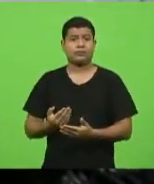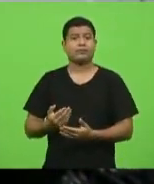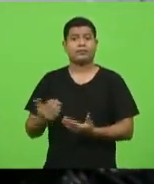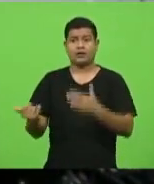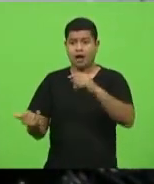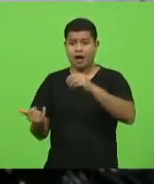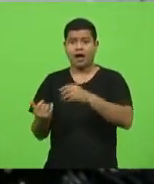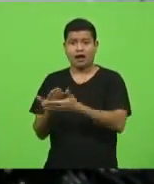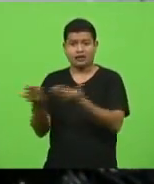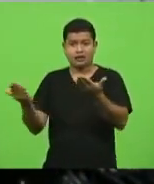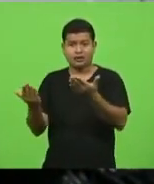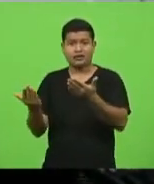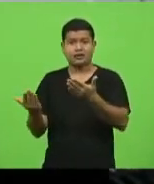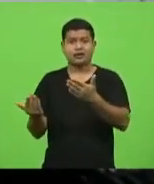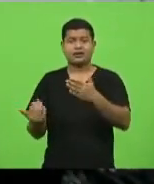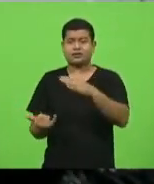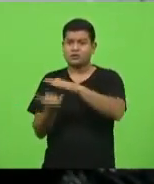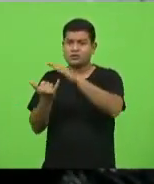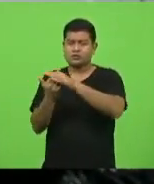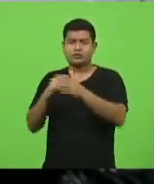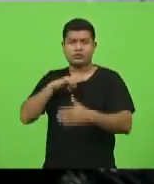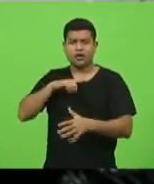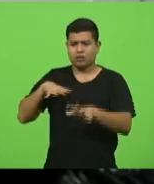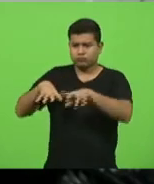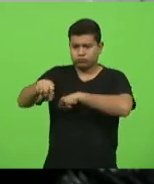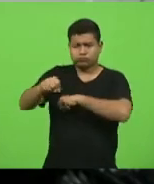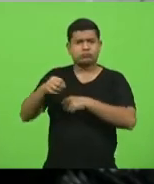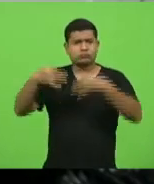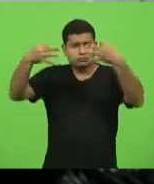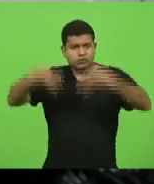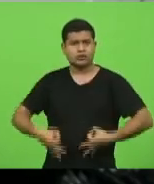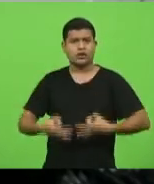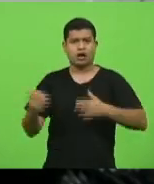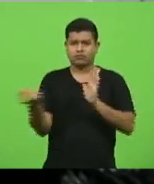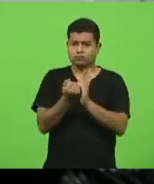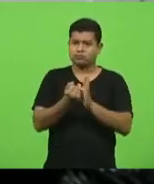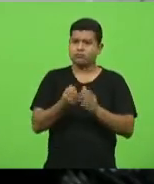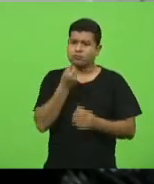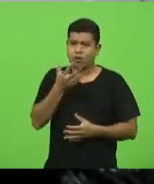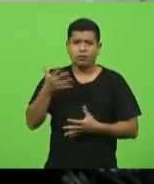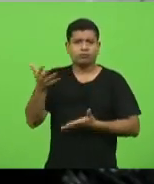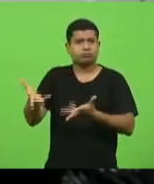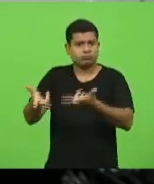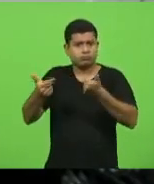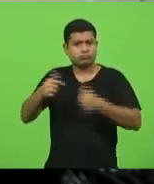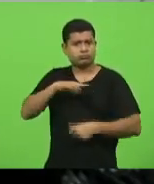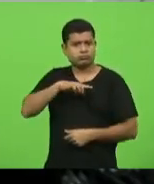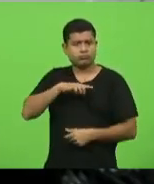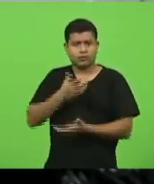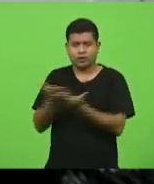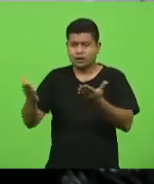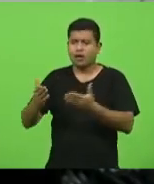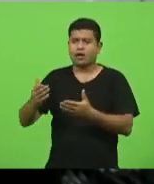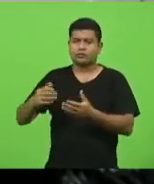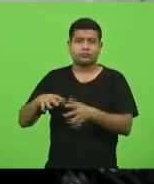qualificadas e que saem pessoas qualificadas. É isso que nós precisamos compreender. Então, o que